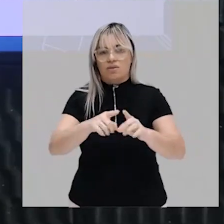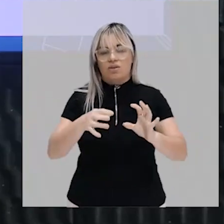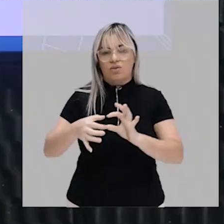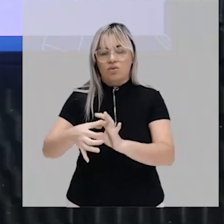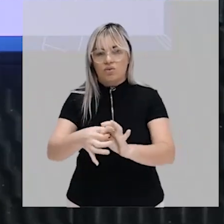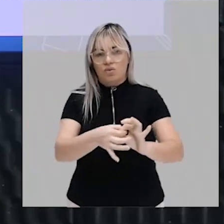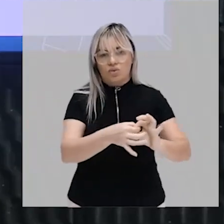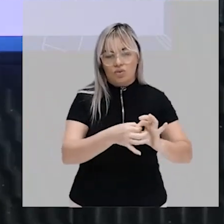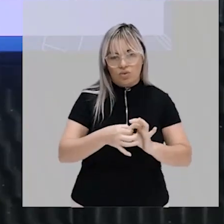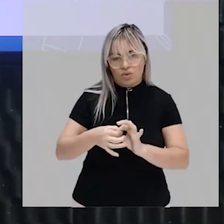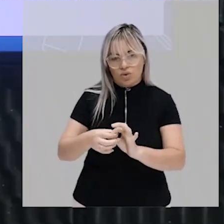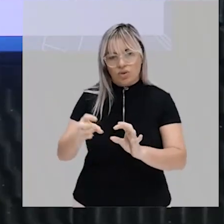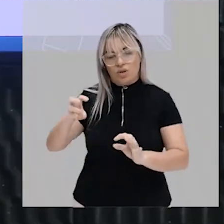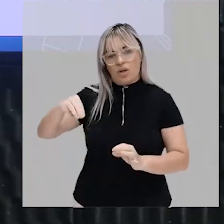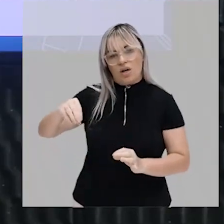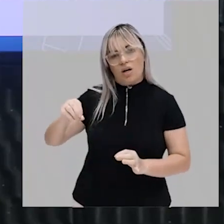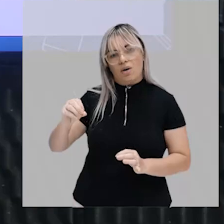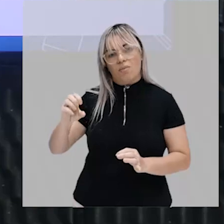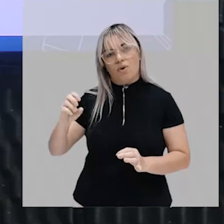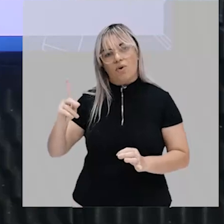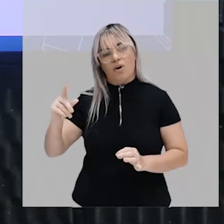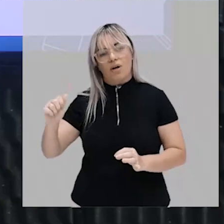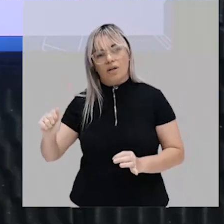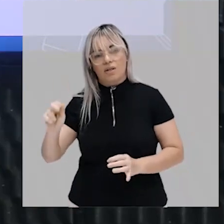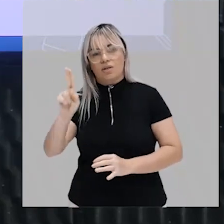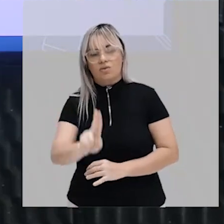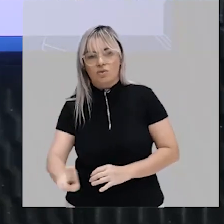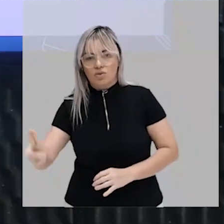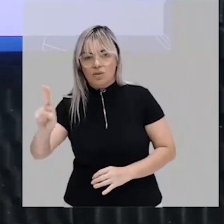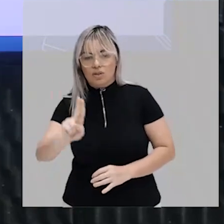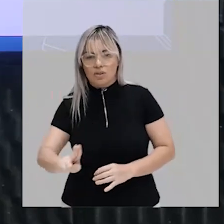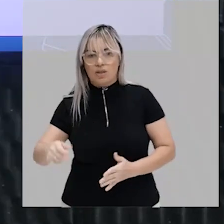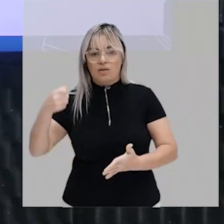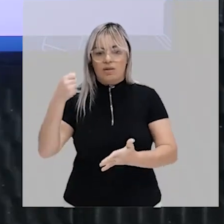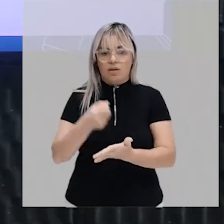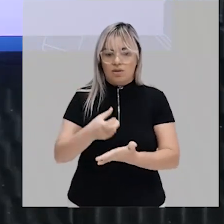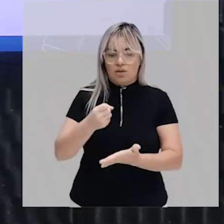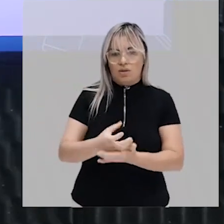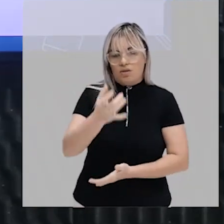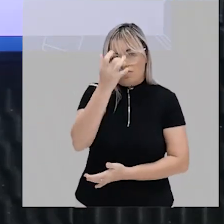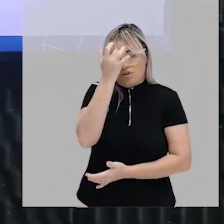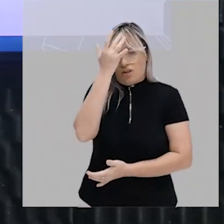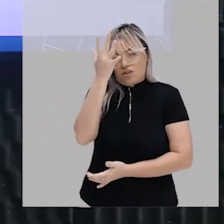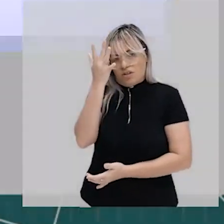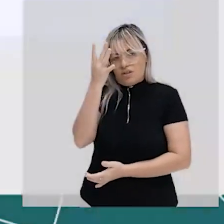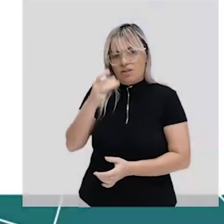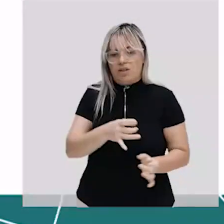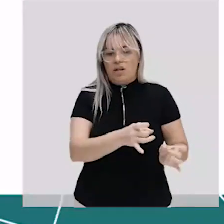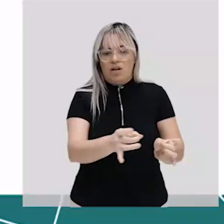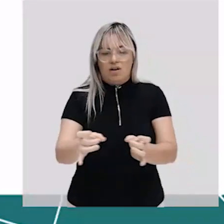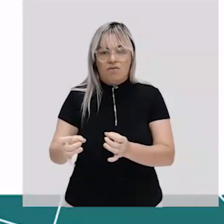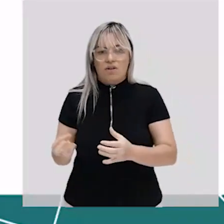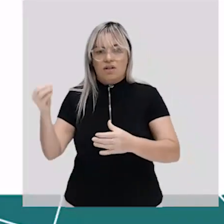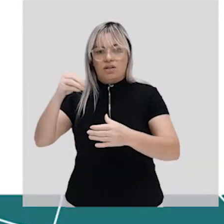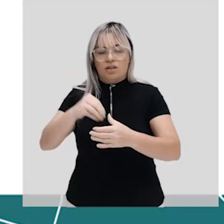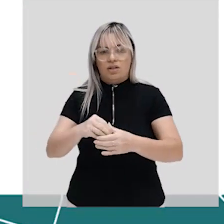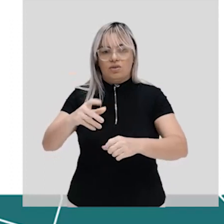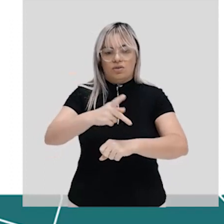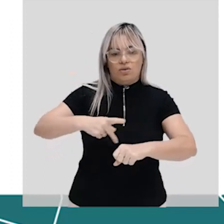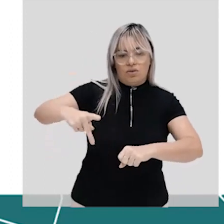facilita o desenvolvimento do comércio ok esse projeto do estado moderno